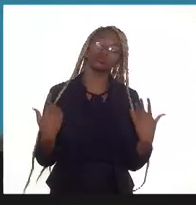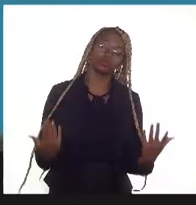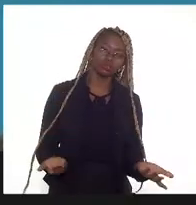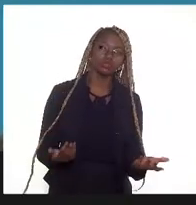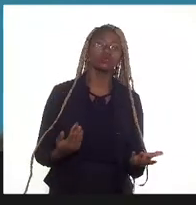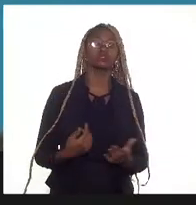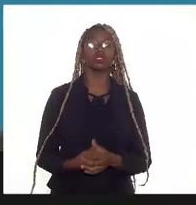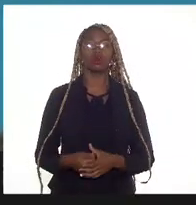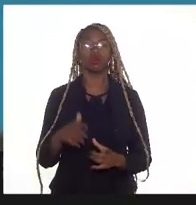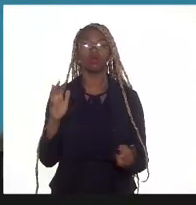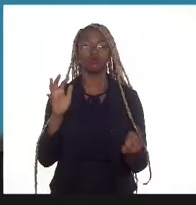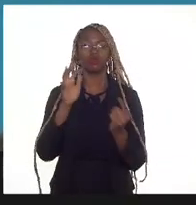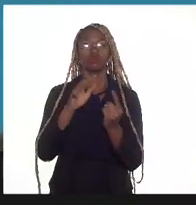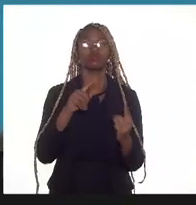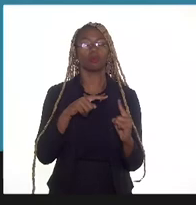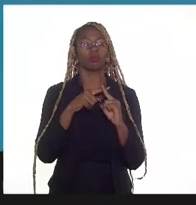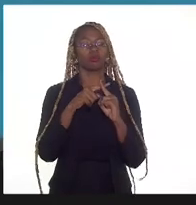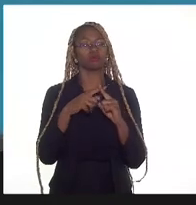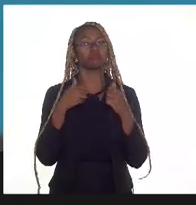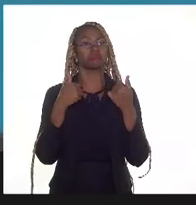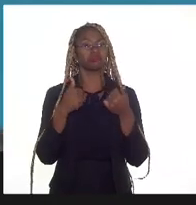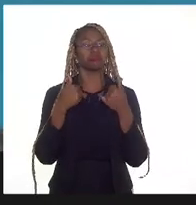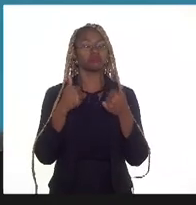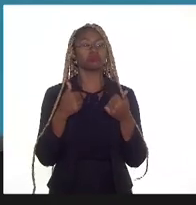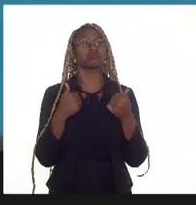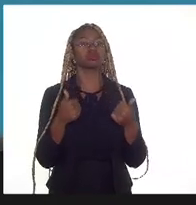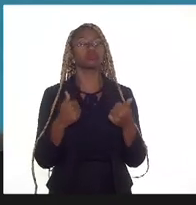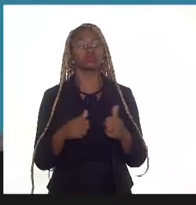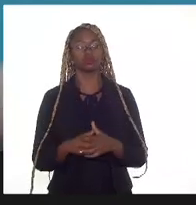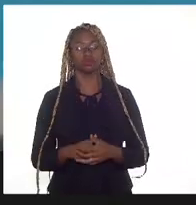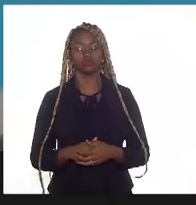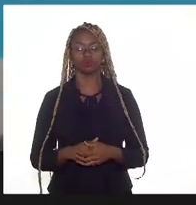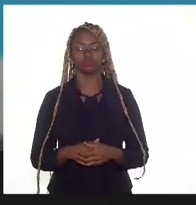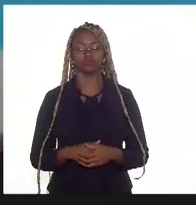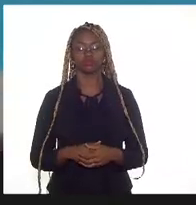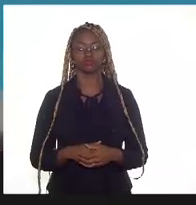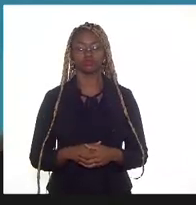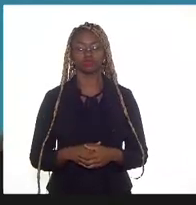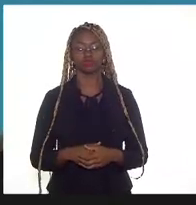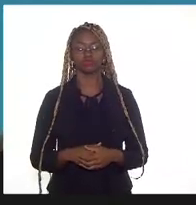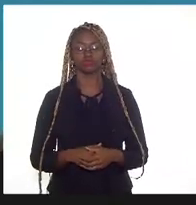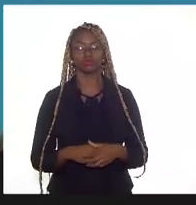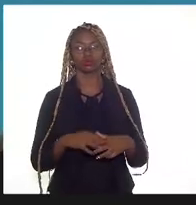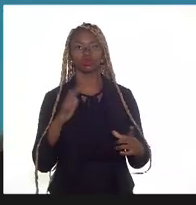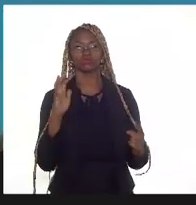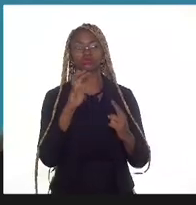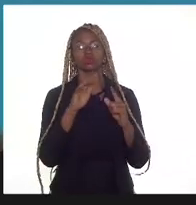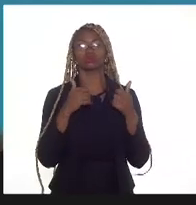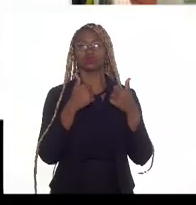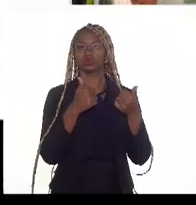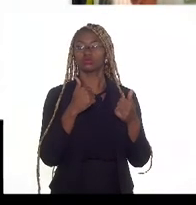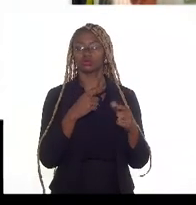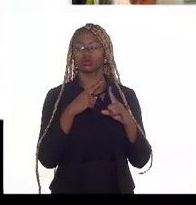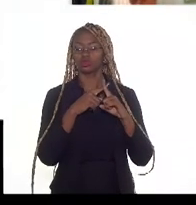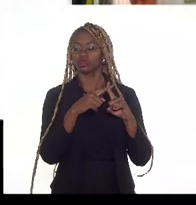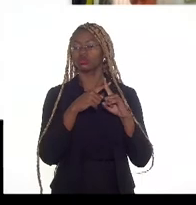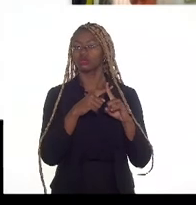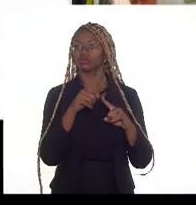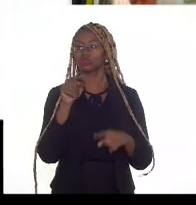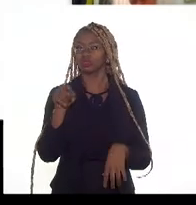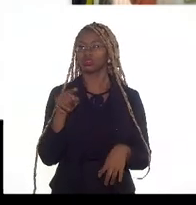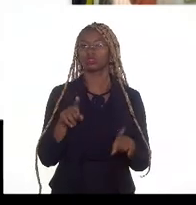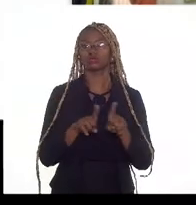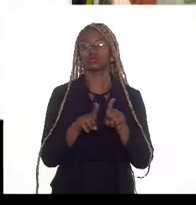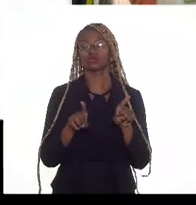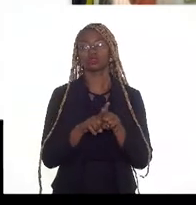impacta positivamente para esses fins que eu estou colocando aqui, impacta positivamente a arrecadação e num valor